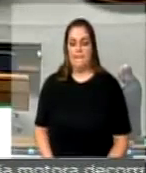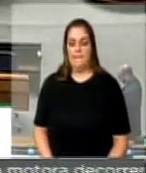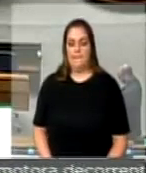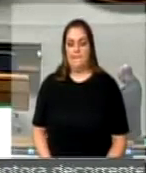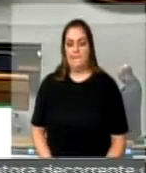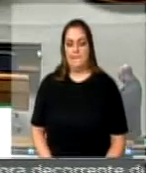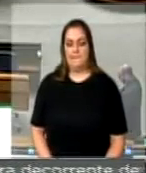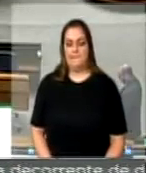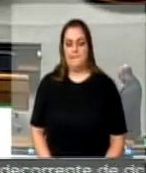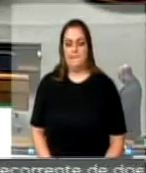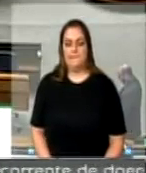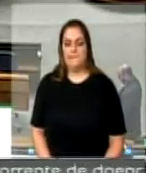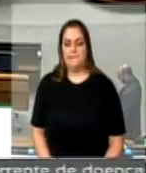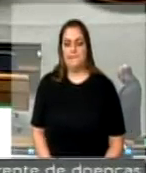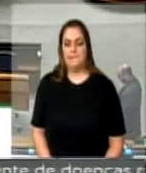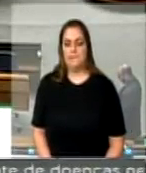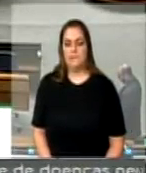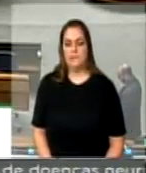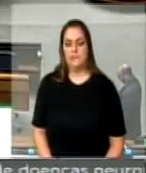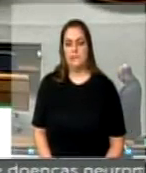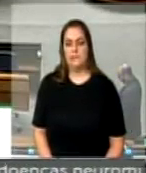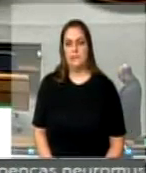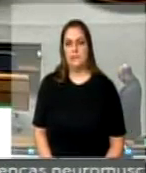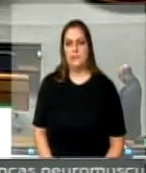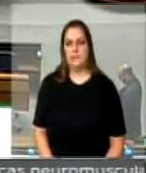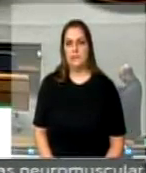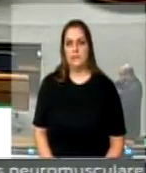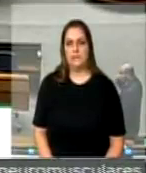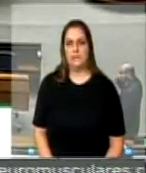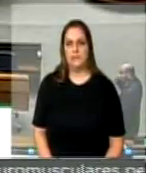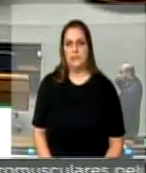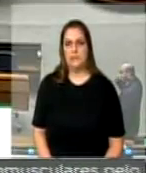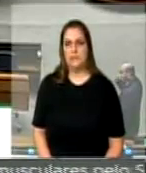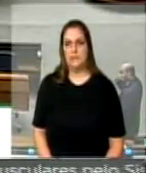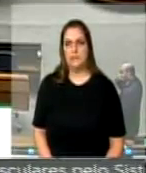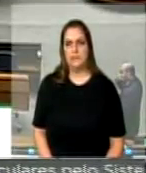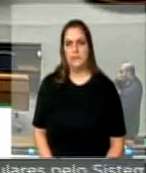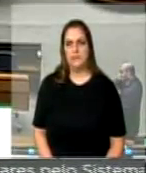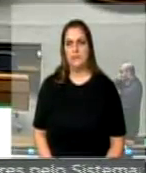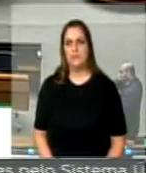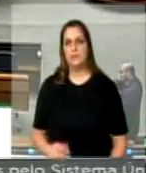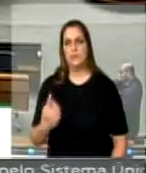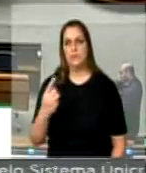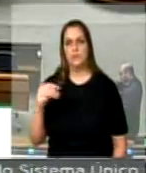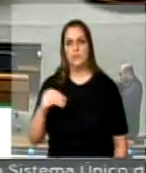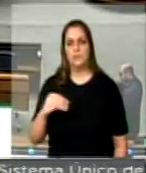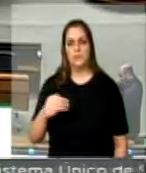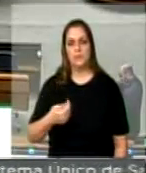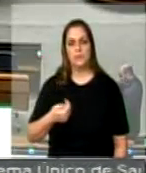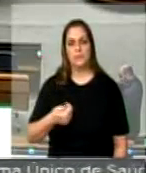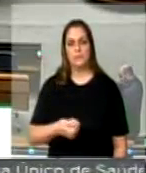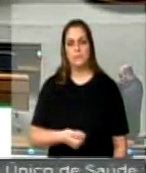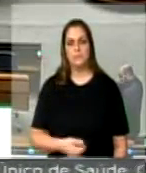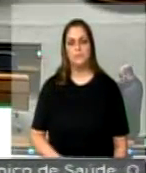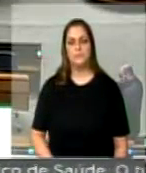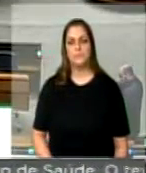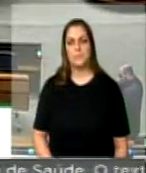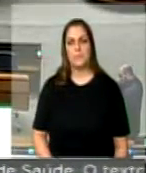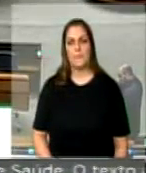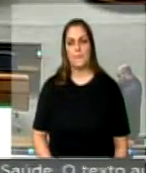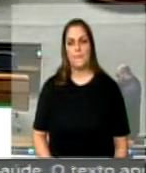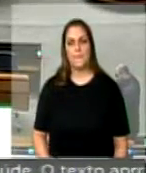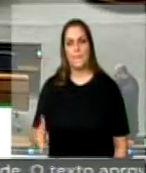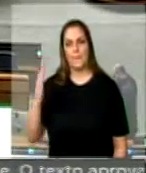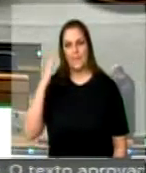Narciso Peronde, gol-líder. Antes, pode dar um minuto para o Júlio Sim, sim. Um minuto. Sim. Senhor presidente, primeiro